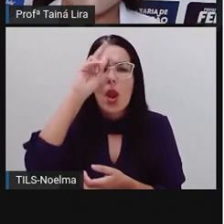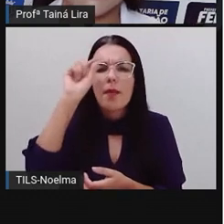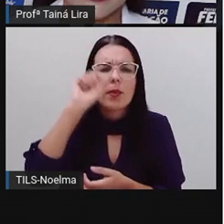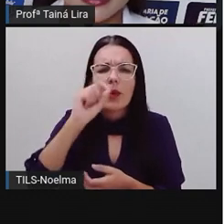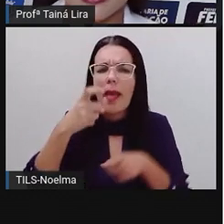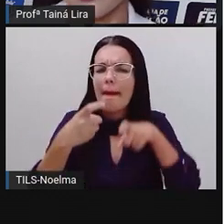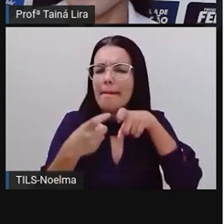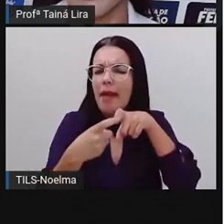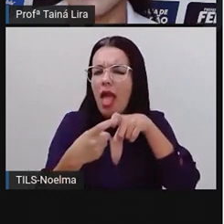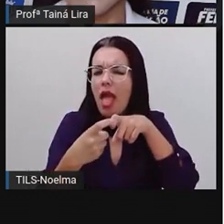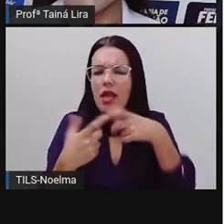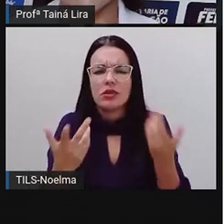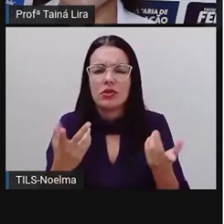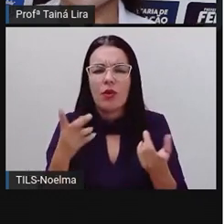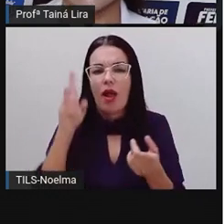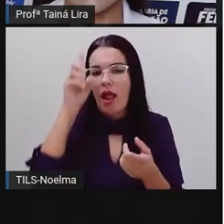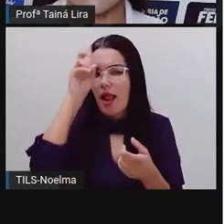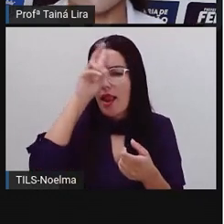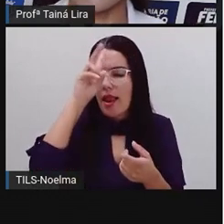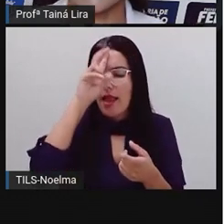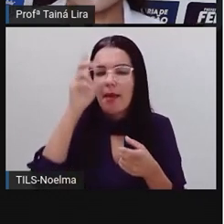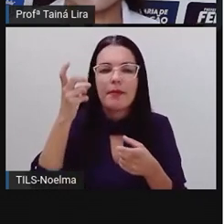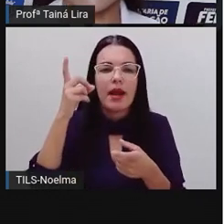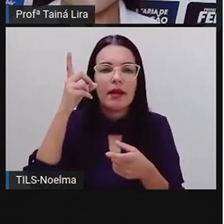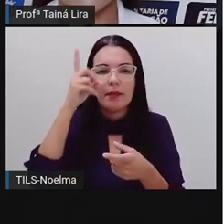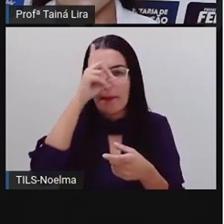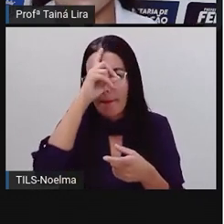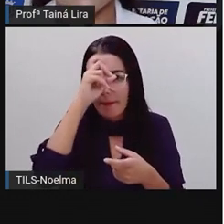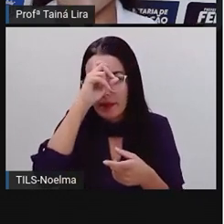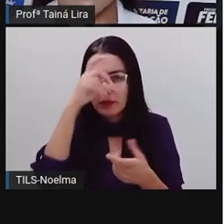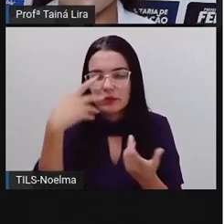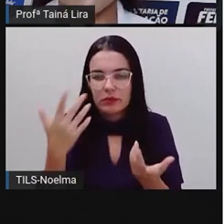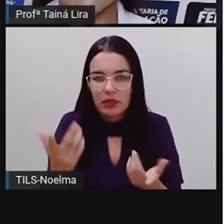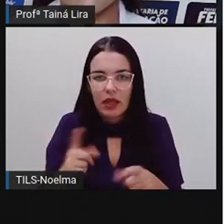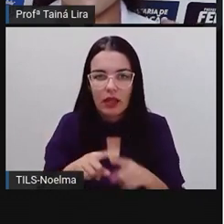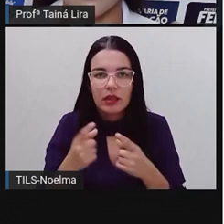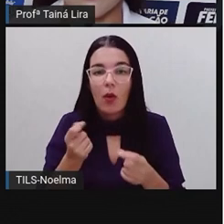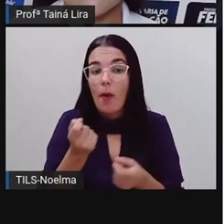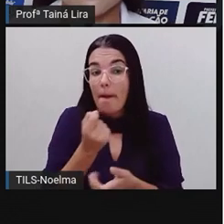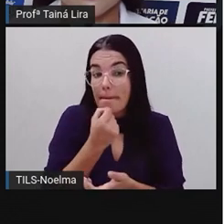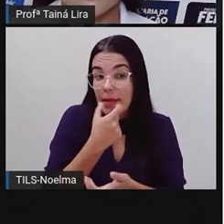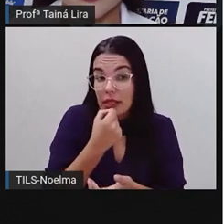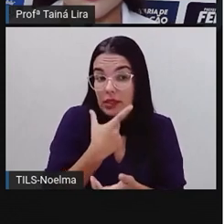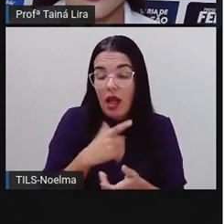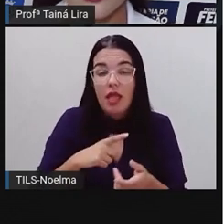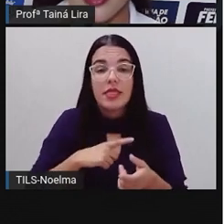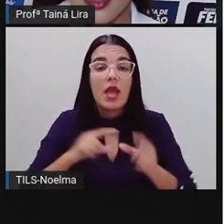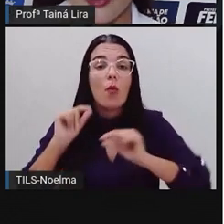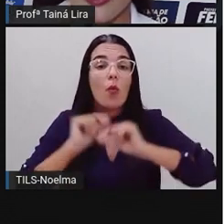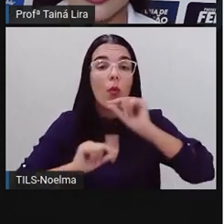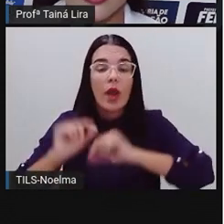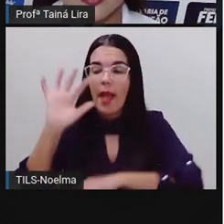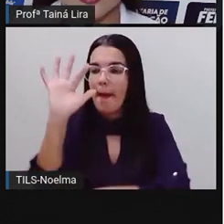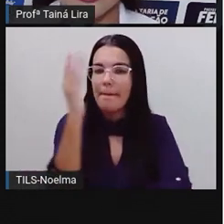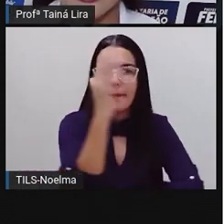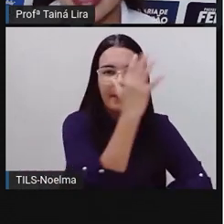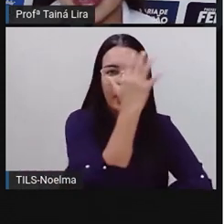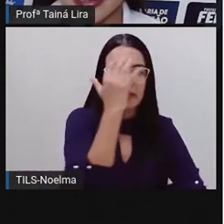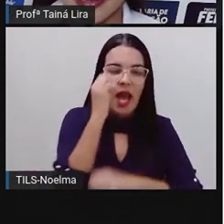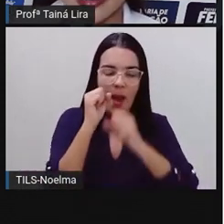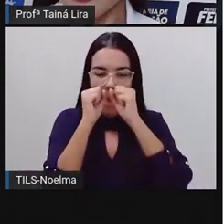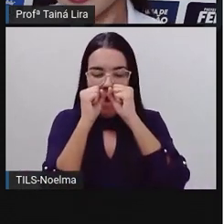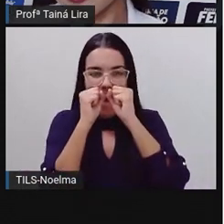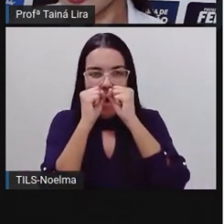medicina, não é? Então, plantas medicinais são aquelas que têm ação medicinal, ou seja,